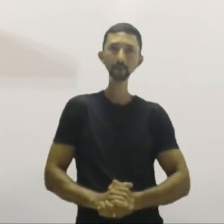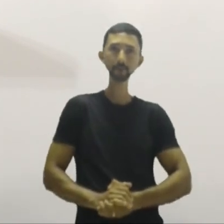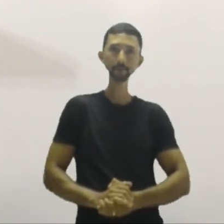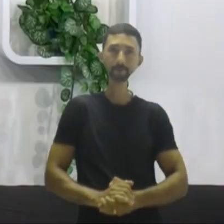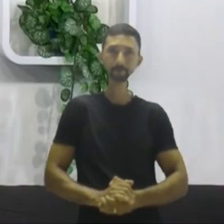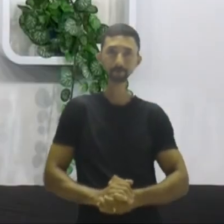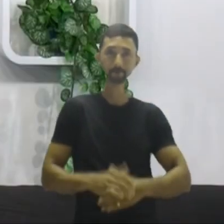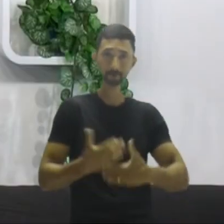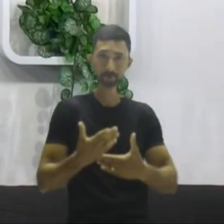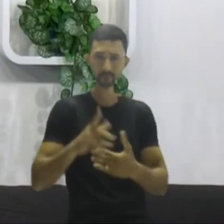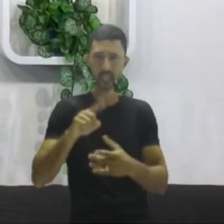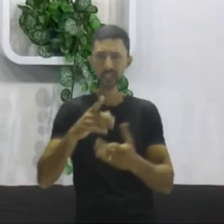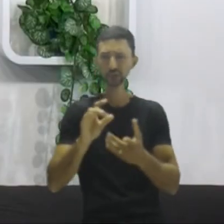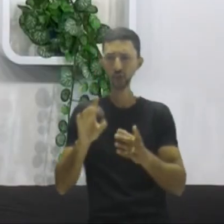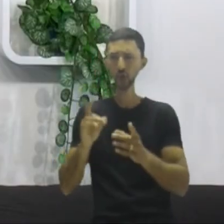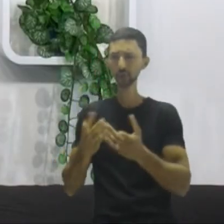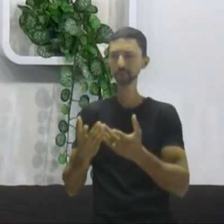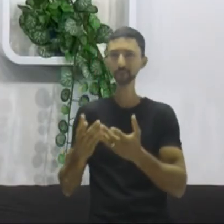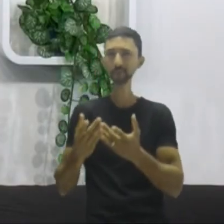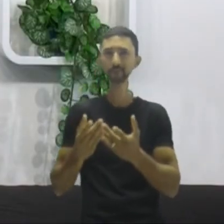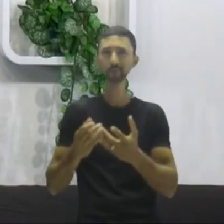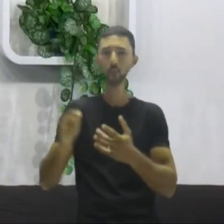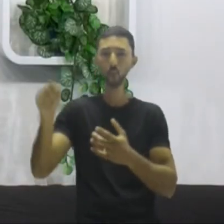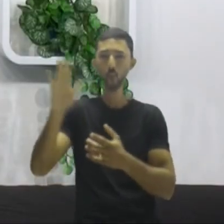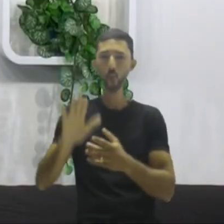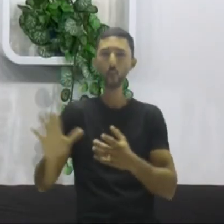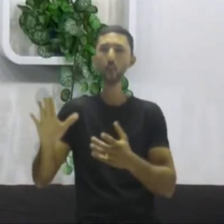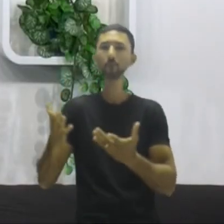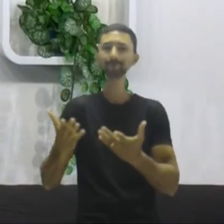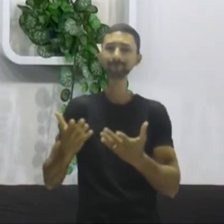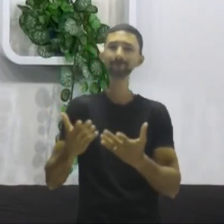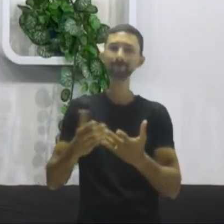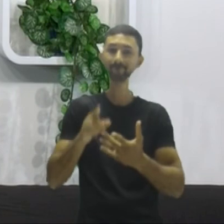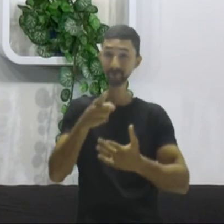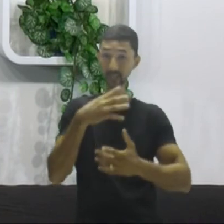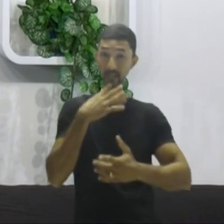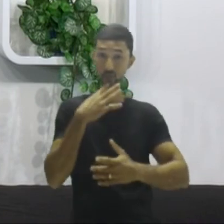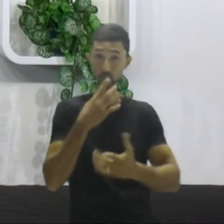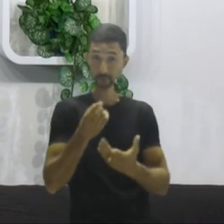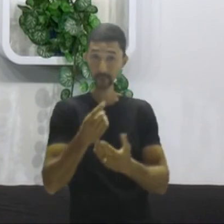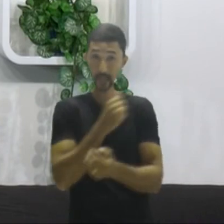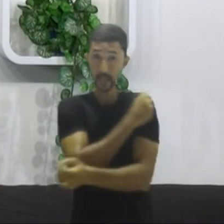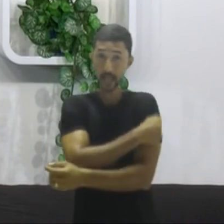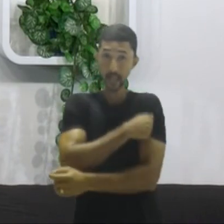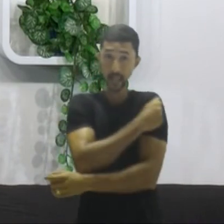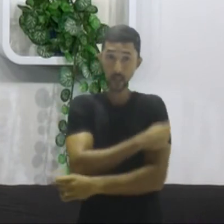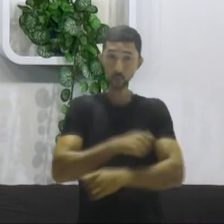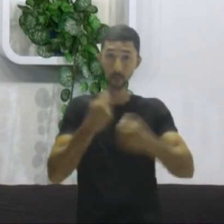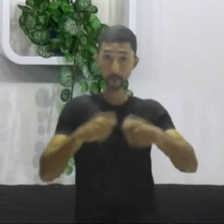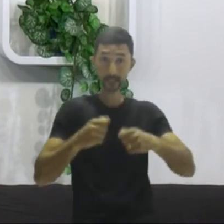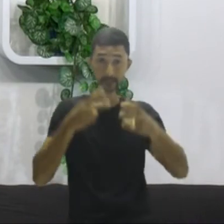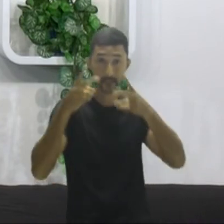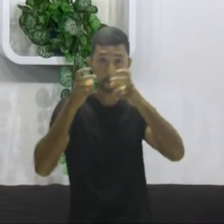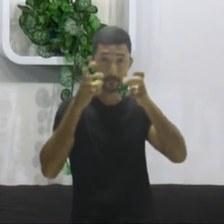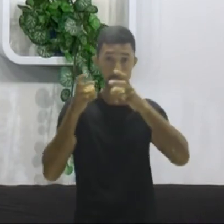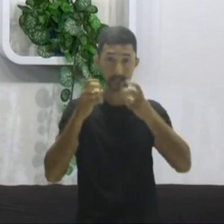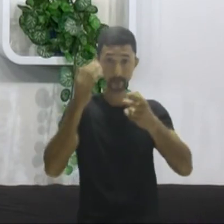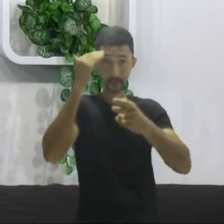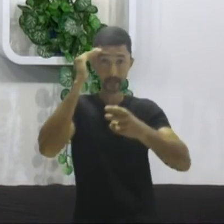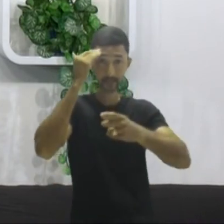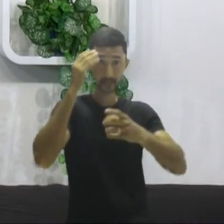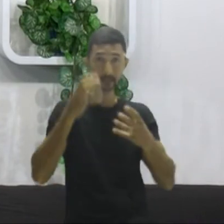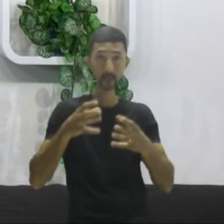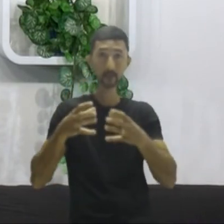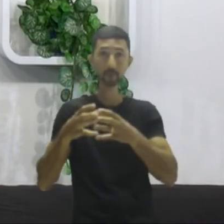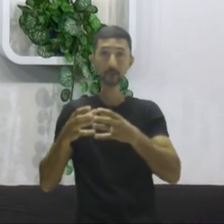É só isso? não é só isso. Você, aluno, tem que perceber que a